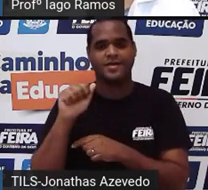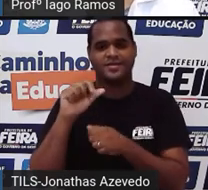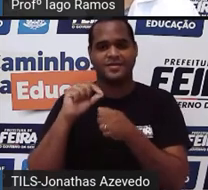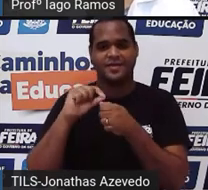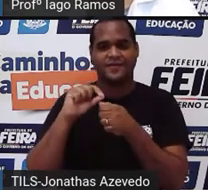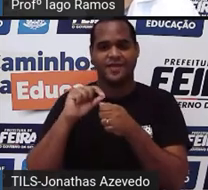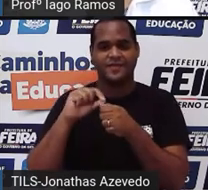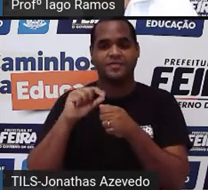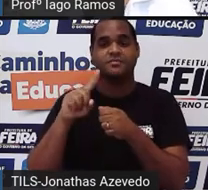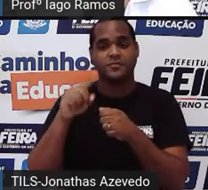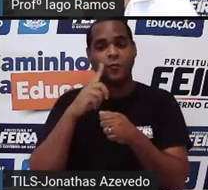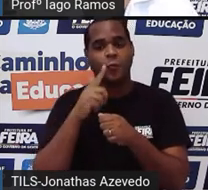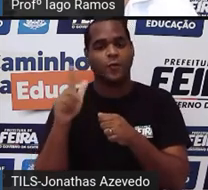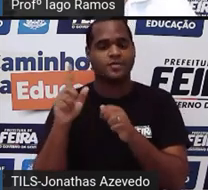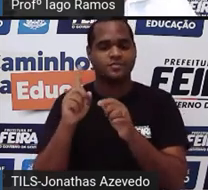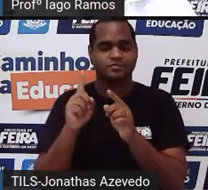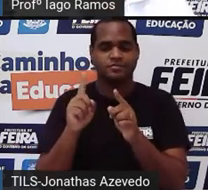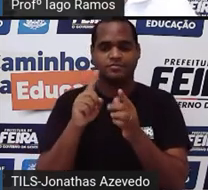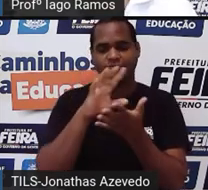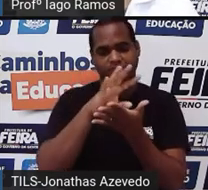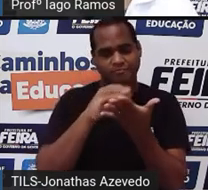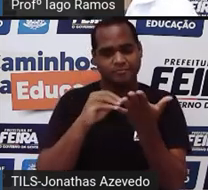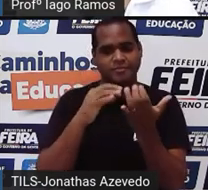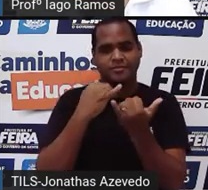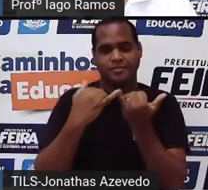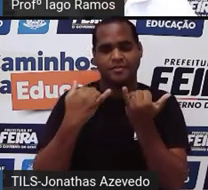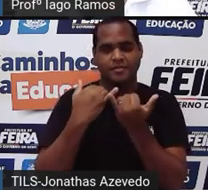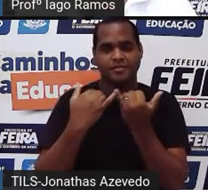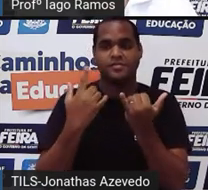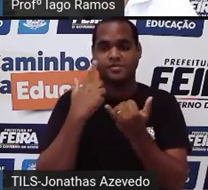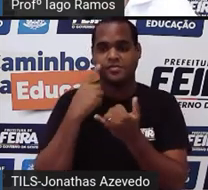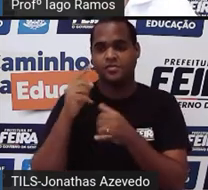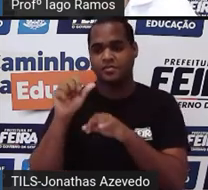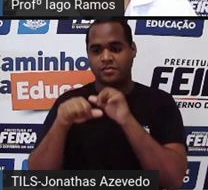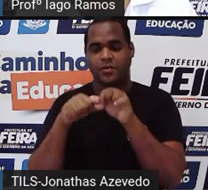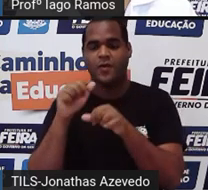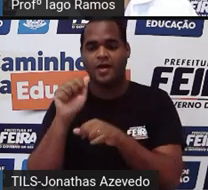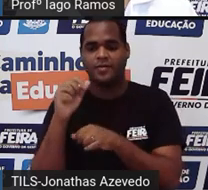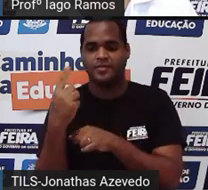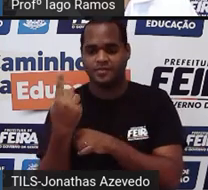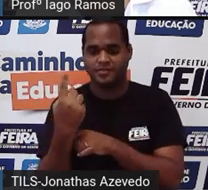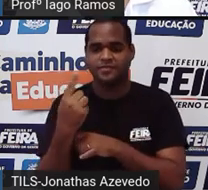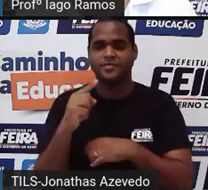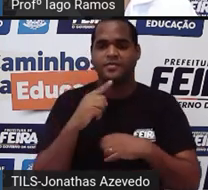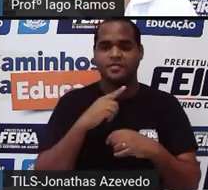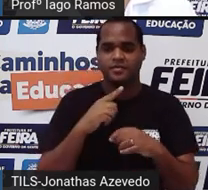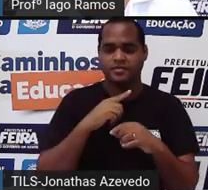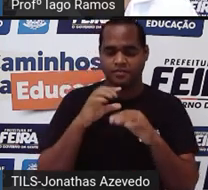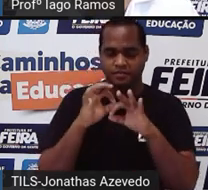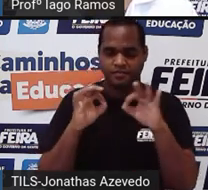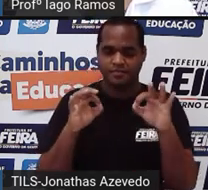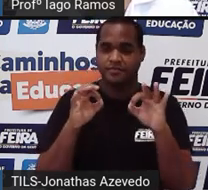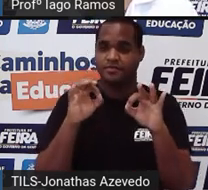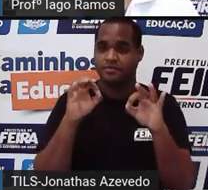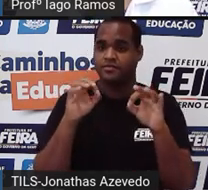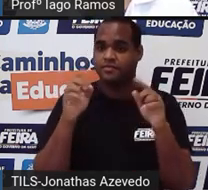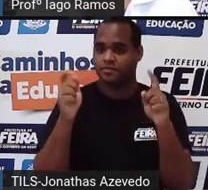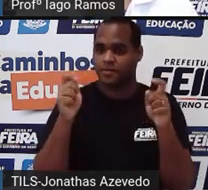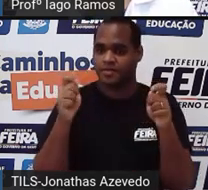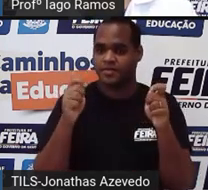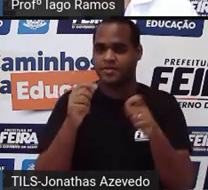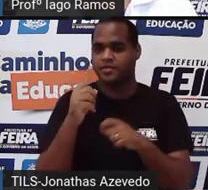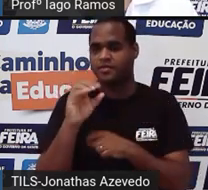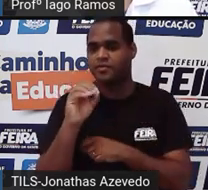na outra figura, quem corresponde está formado no A1. Eu vou medir, ó, e vai dar